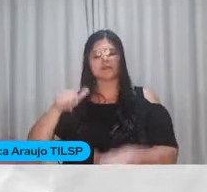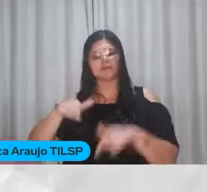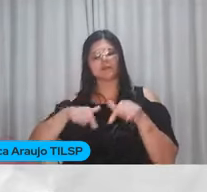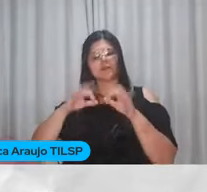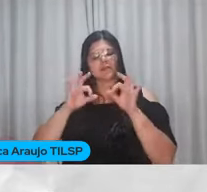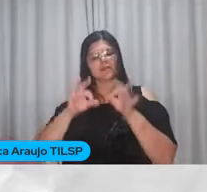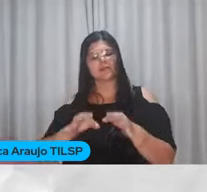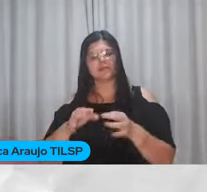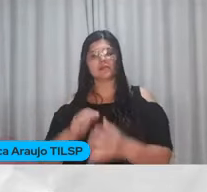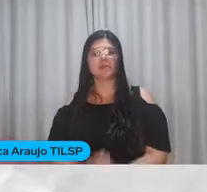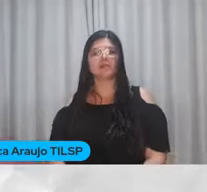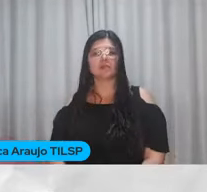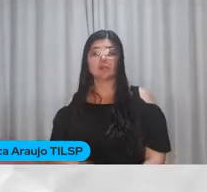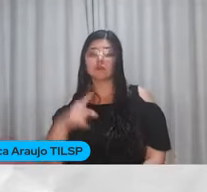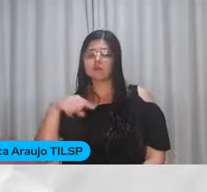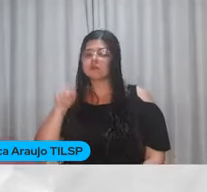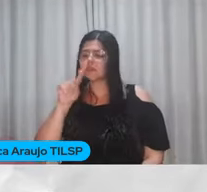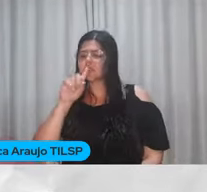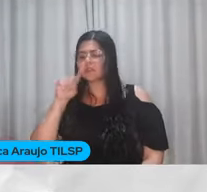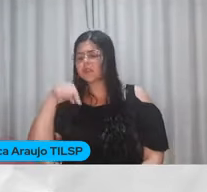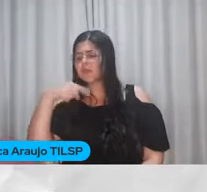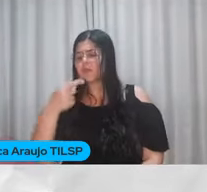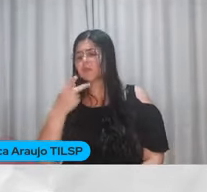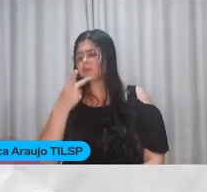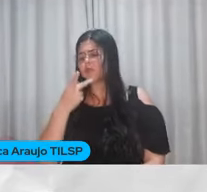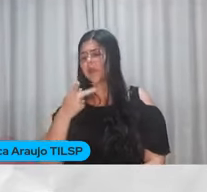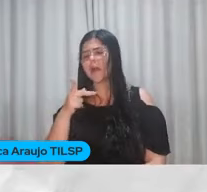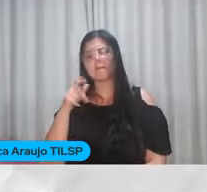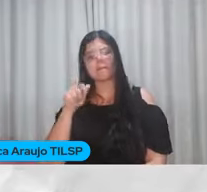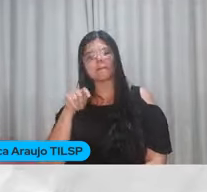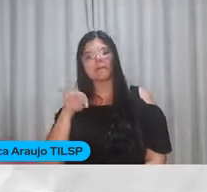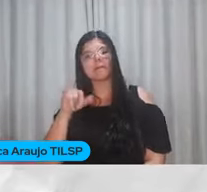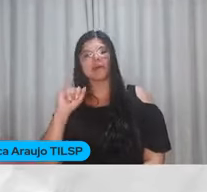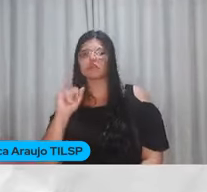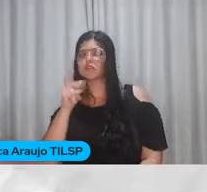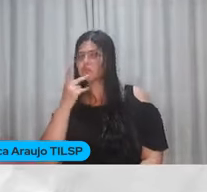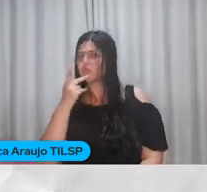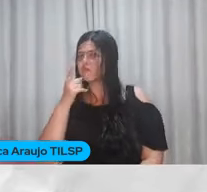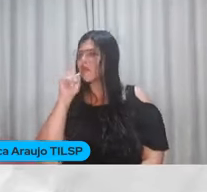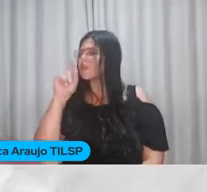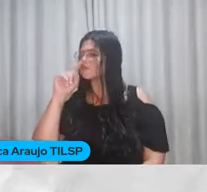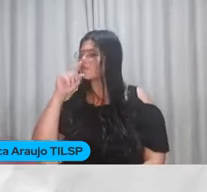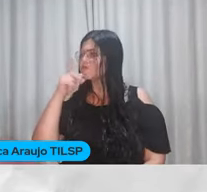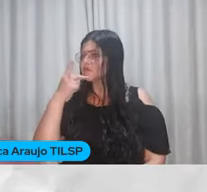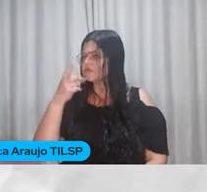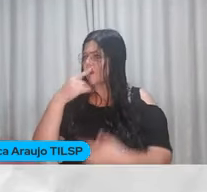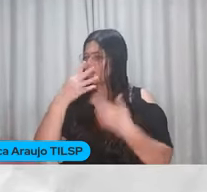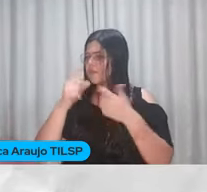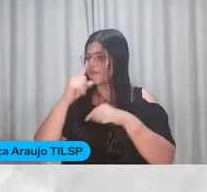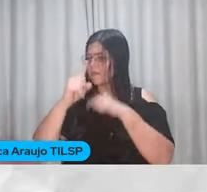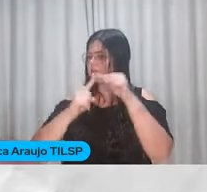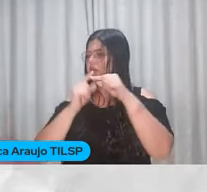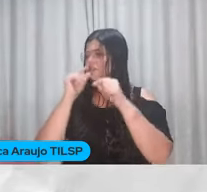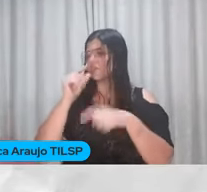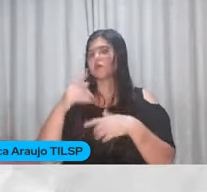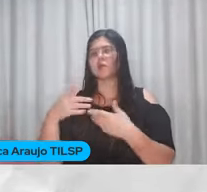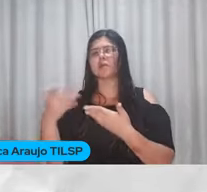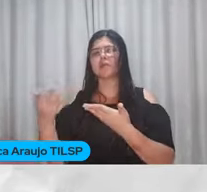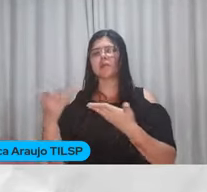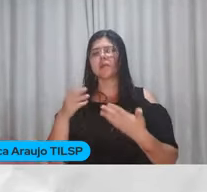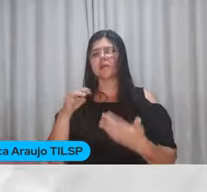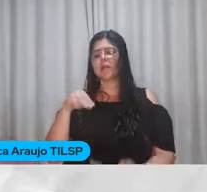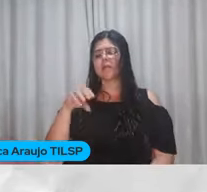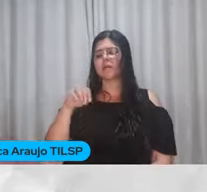certeza Que vocês vão depois Falar Pathy É tudo isso que você falou E mais um pouco Então vem pra cá Mônica